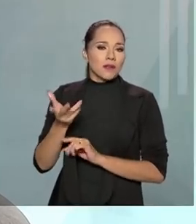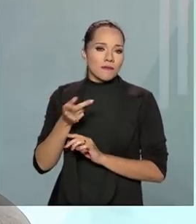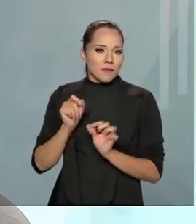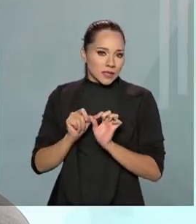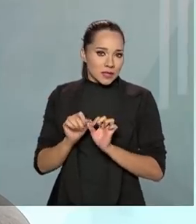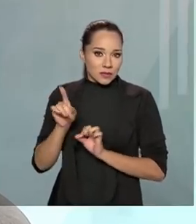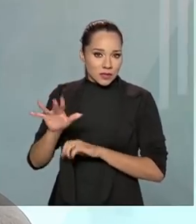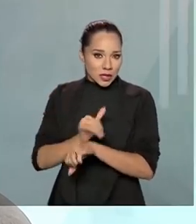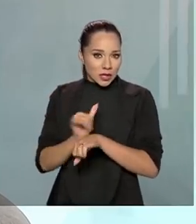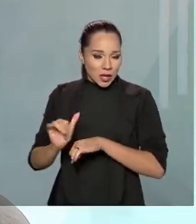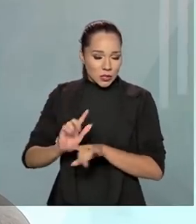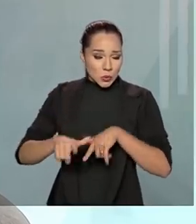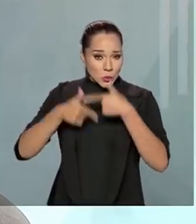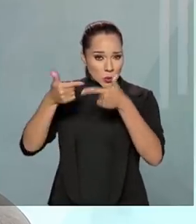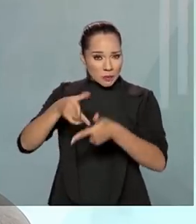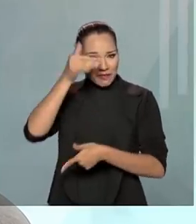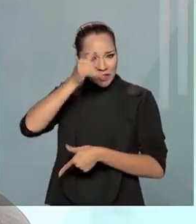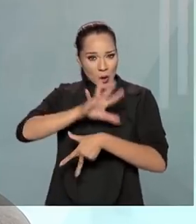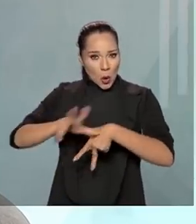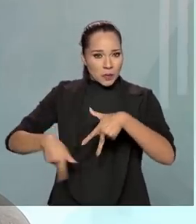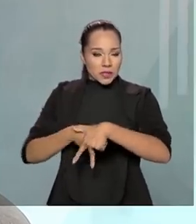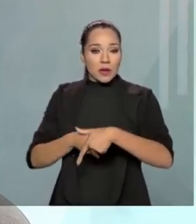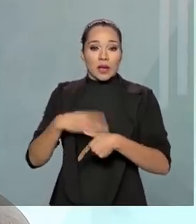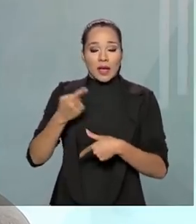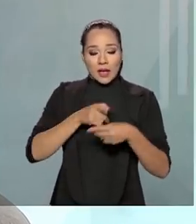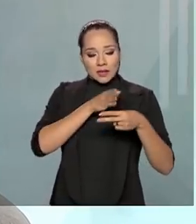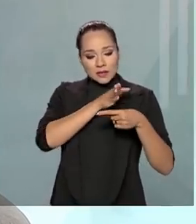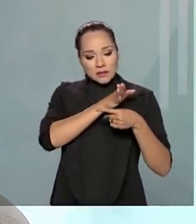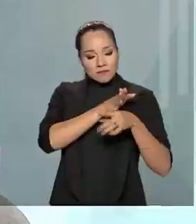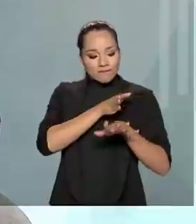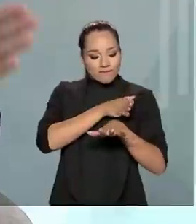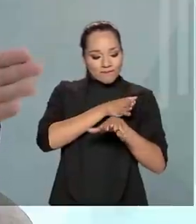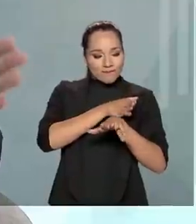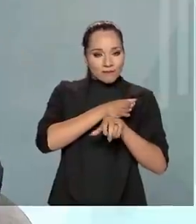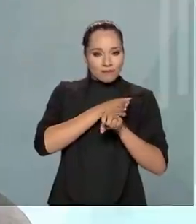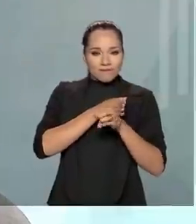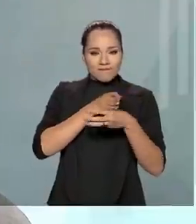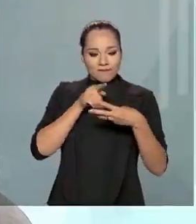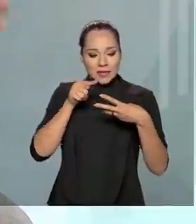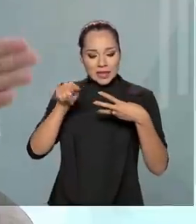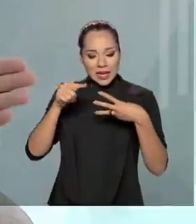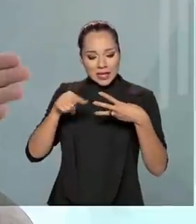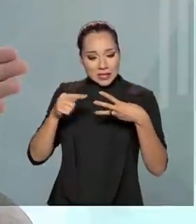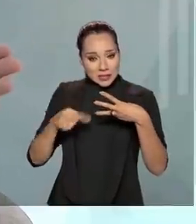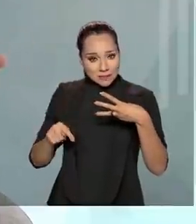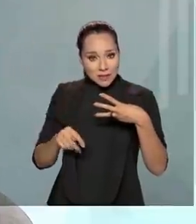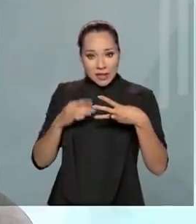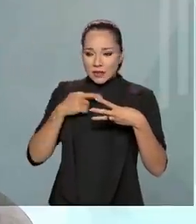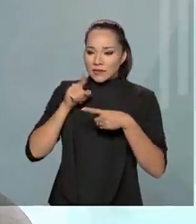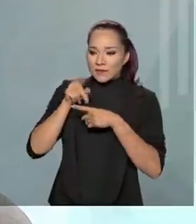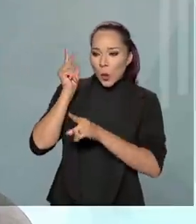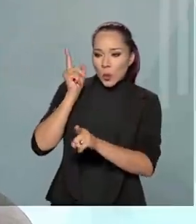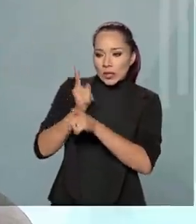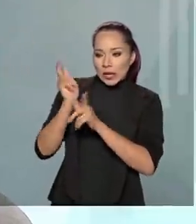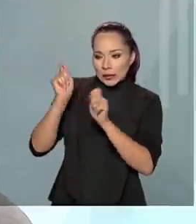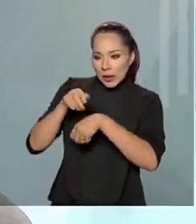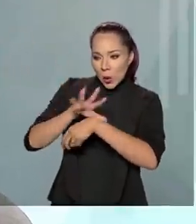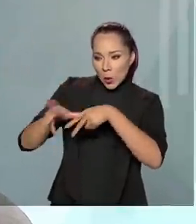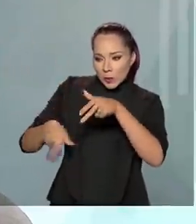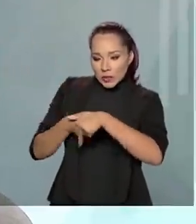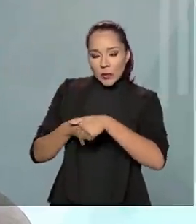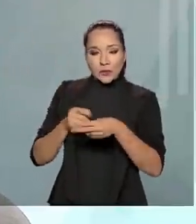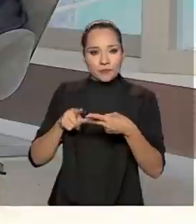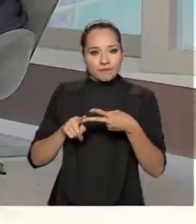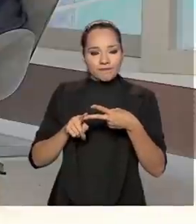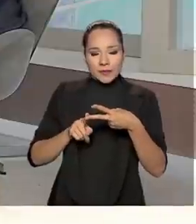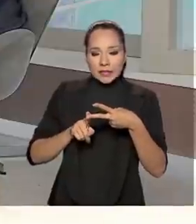esquema de luta contra a corrupção é alinhar três vetores. Detectar, ser capaz de detectar casos de corrupção, ser capaz